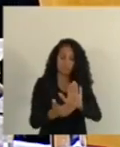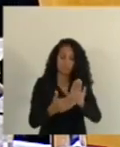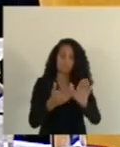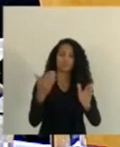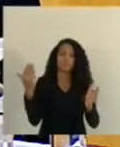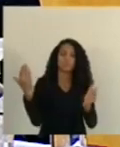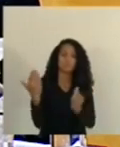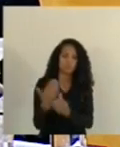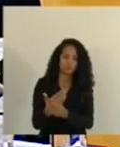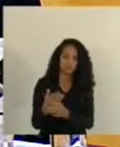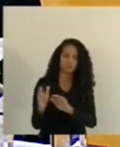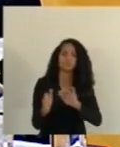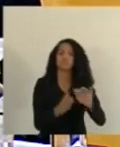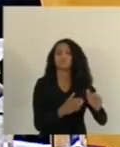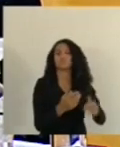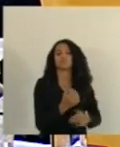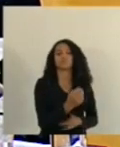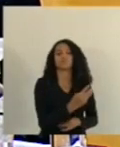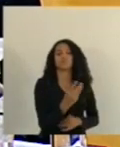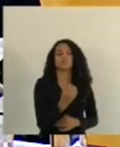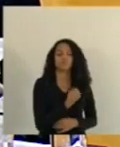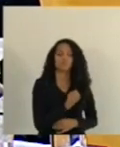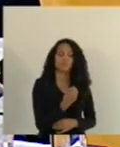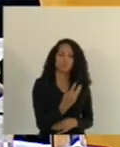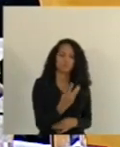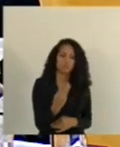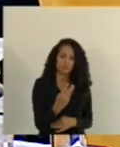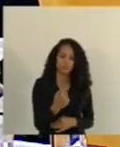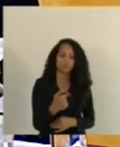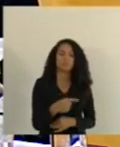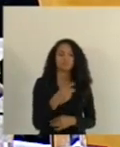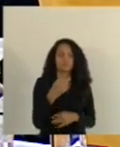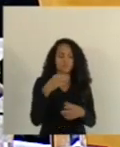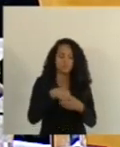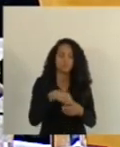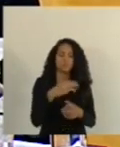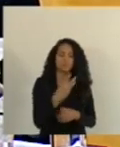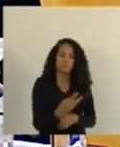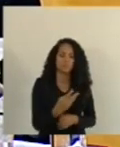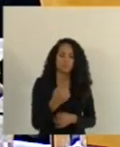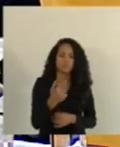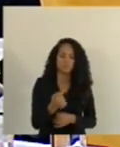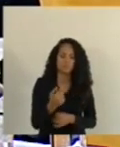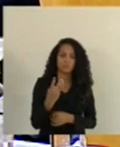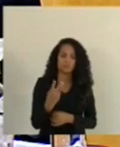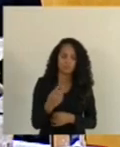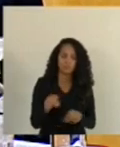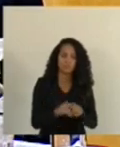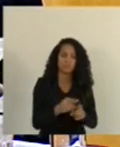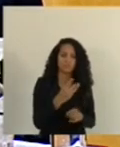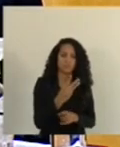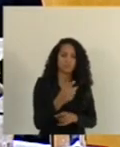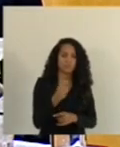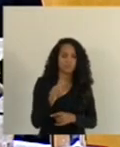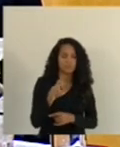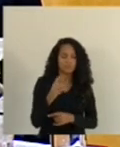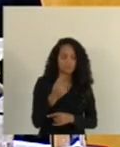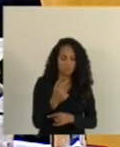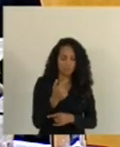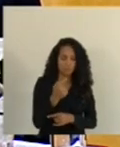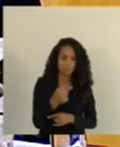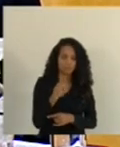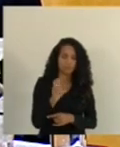33, que é o Parecer 373, ou 34, 375, todos eles,